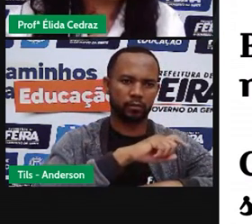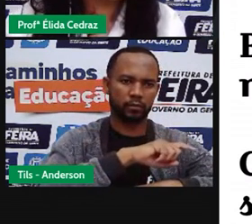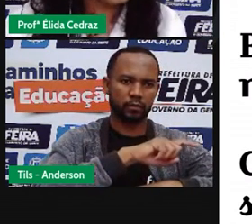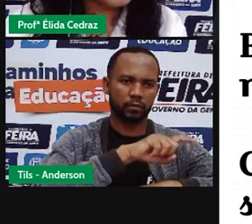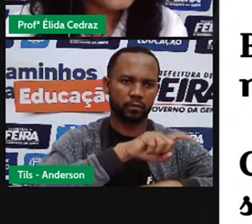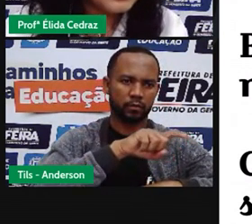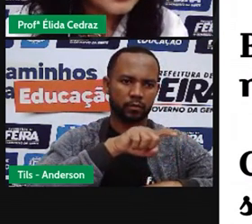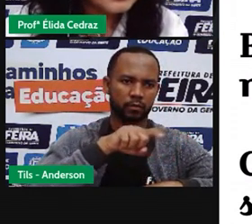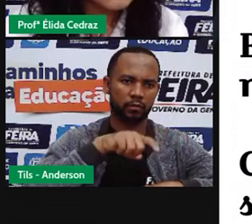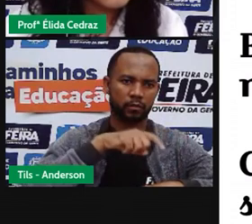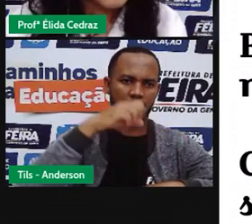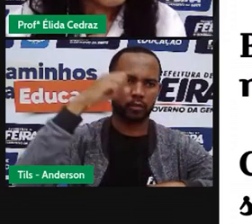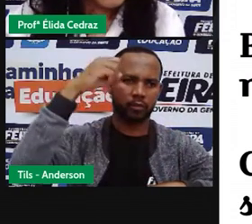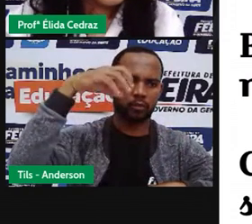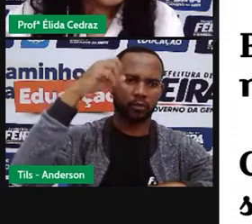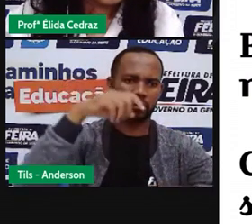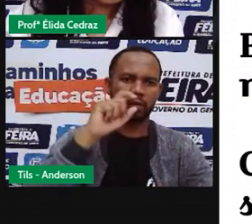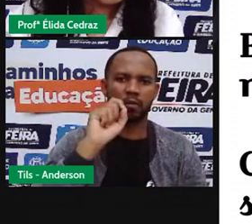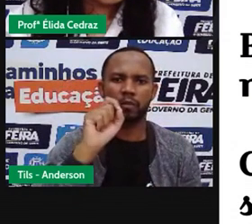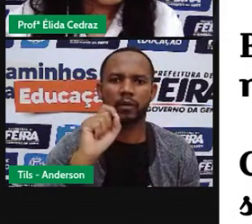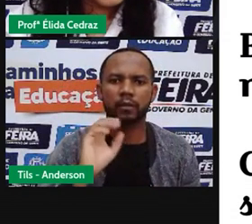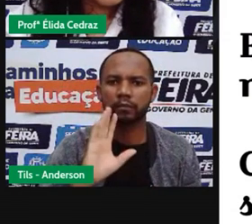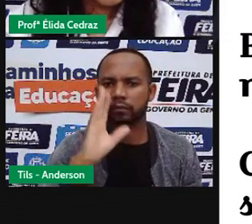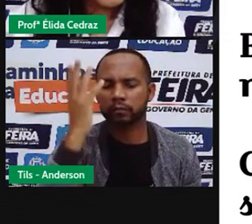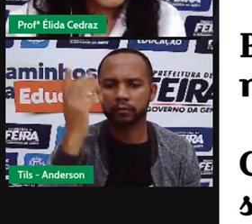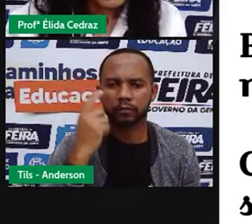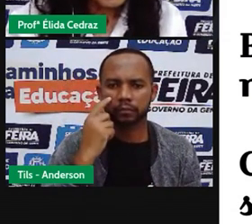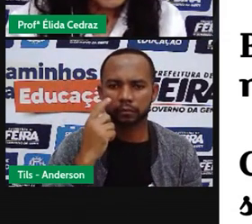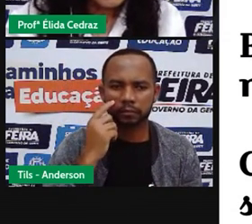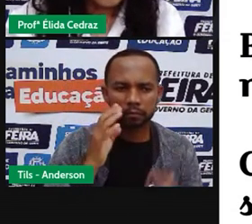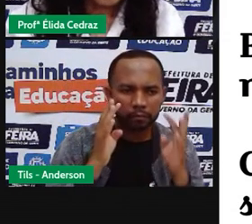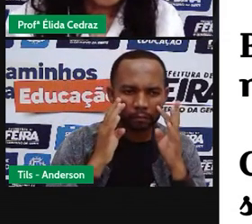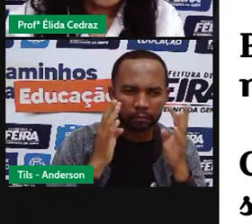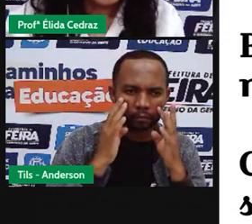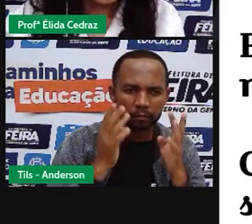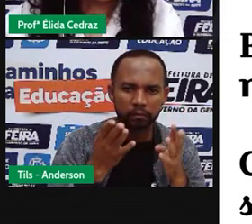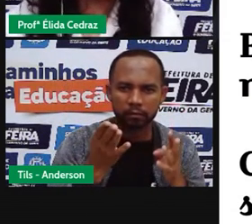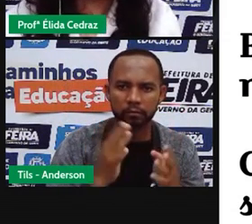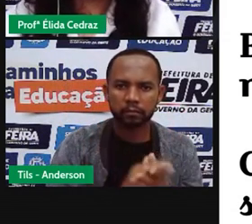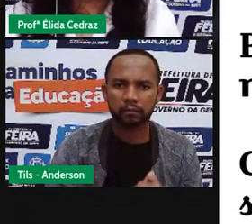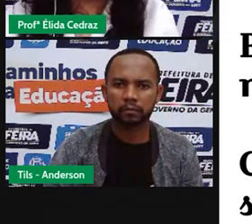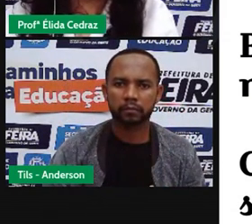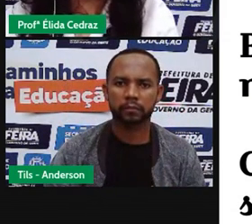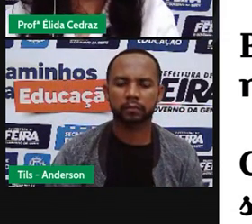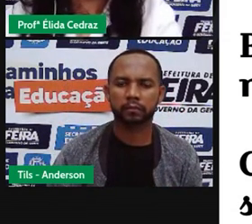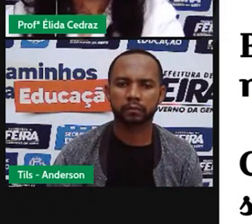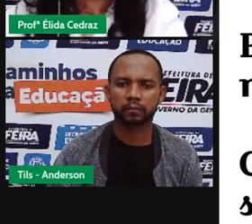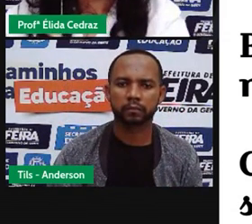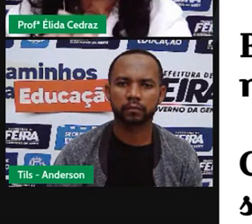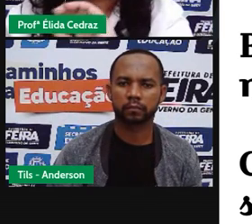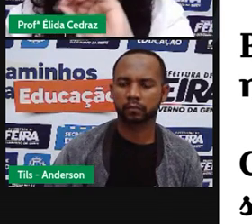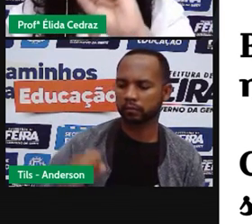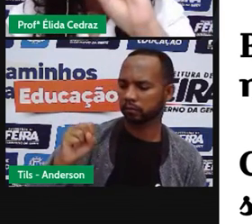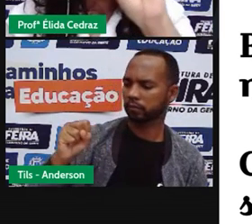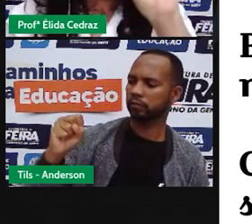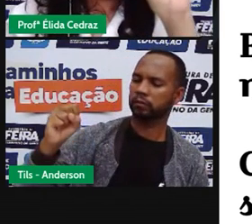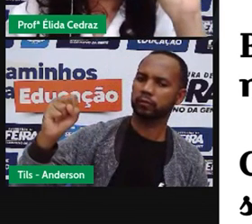O que está acontecendo na imagem? Presta bastante atenção. O sol